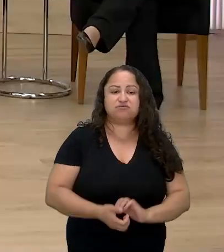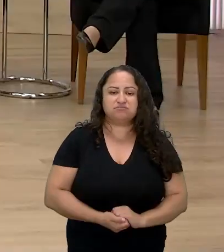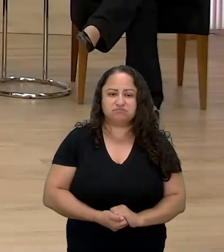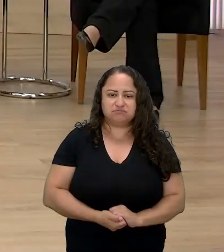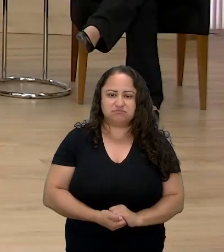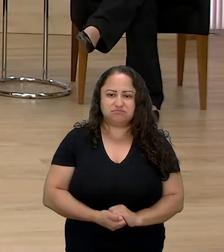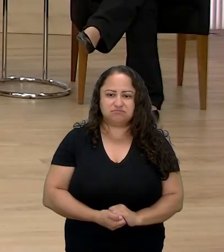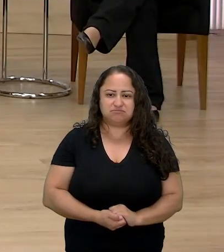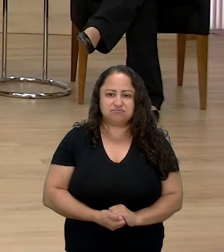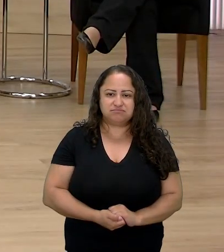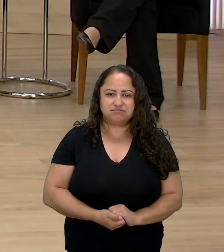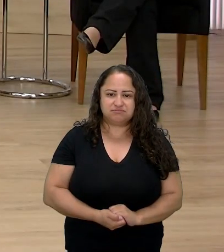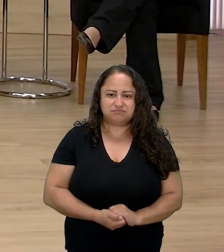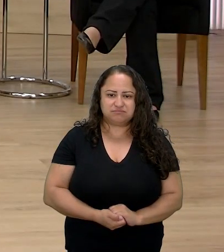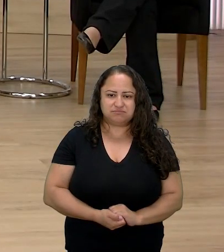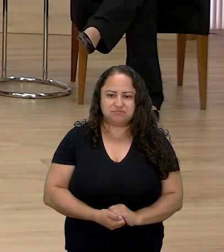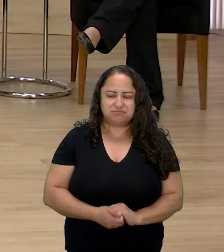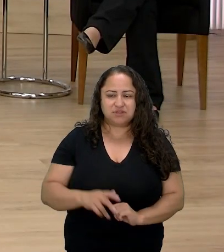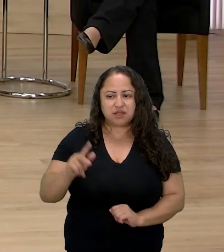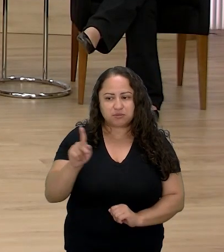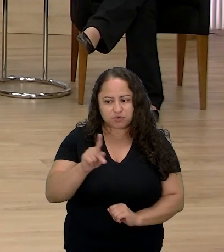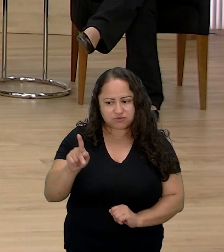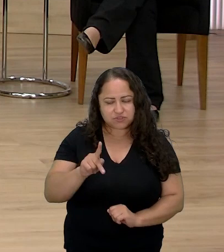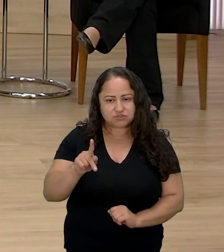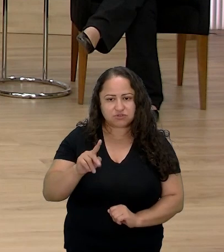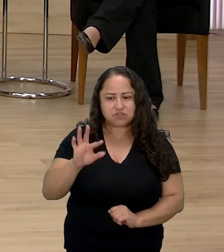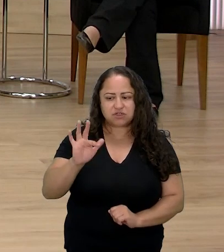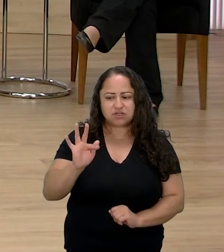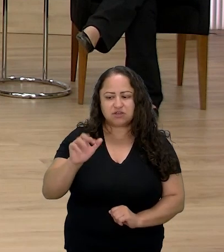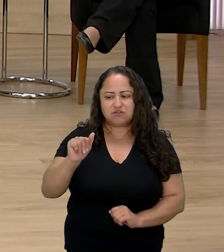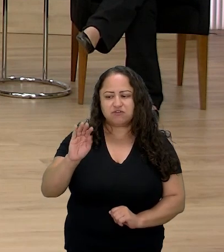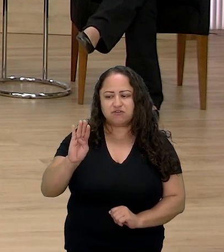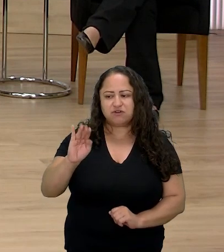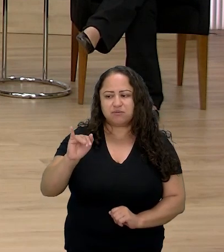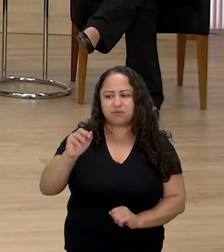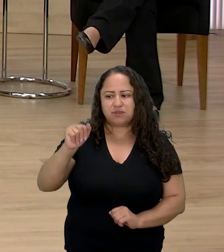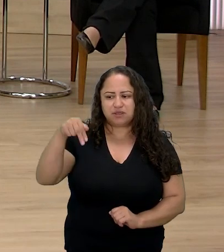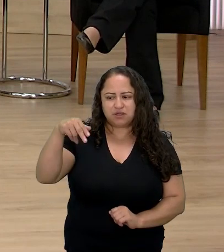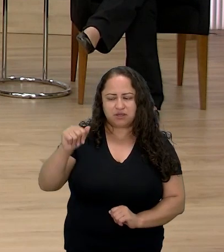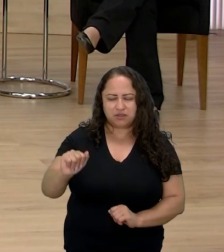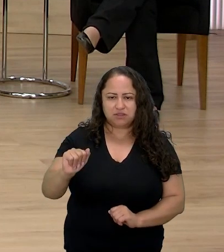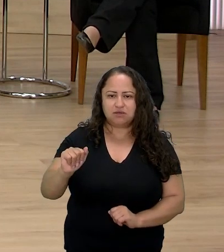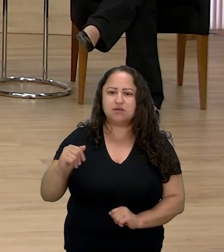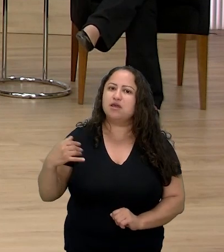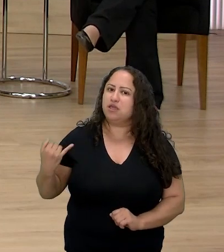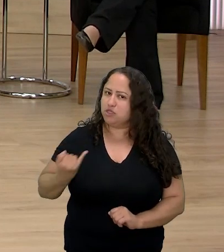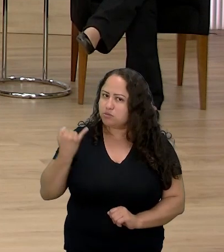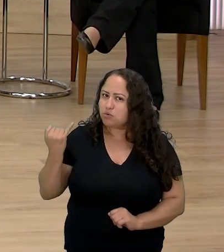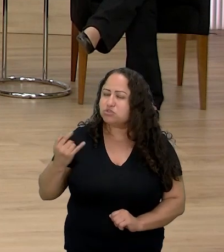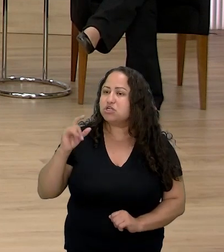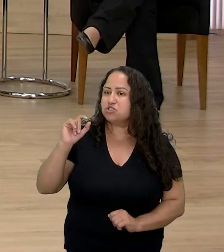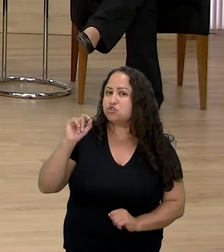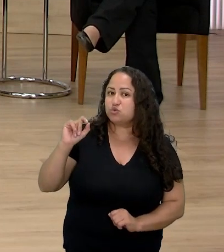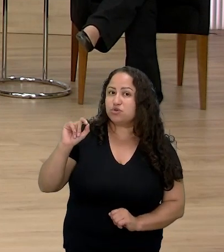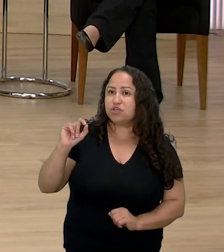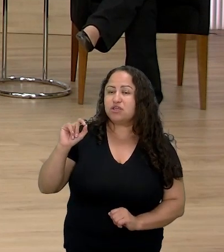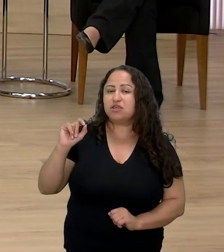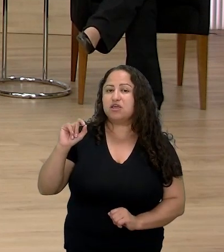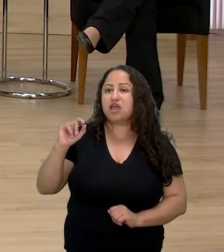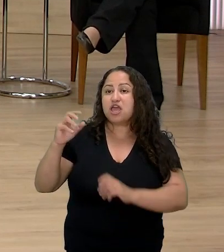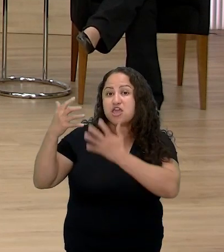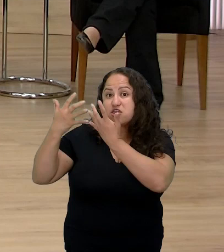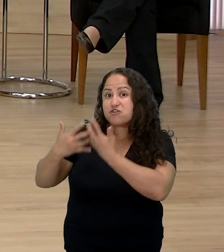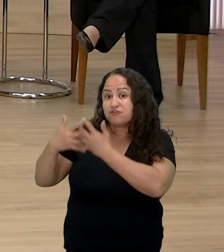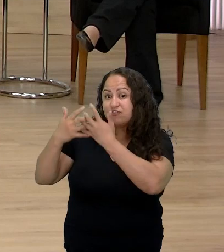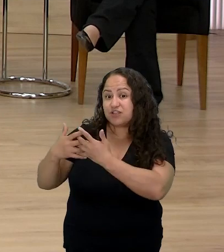é eu achei bem é a professora Fabiana né Fabiana é bem importante que a professora Fabiana fez aqui uma é como se a gente